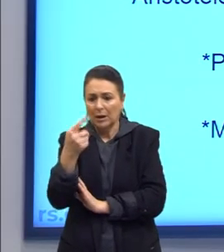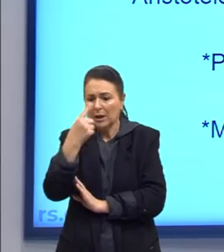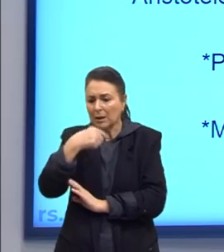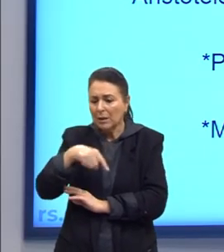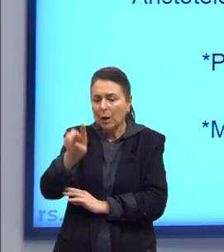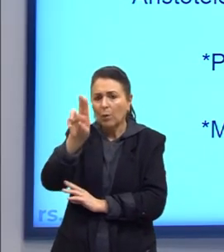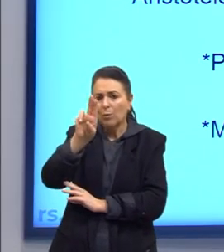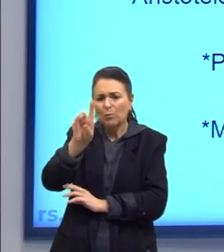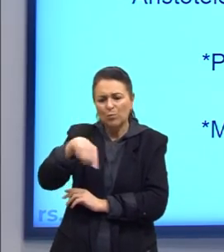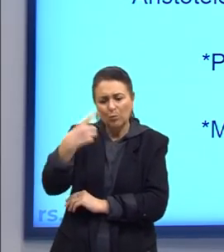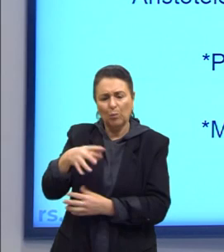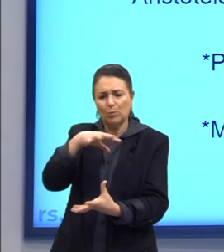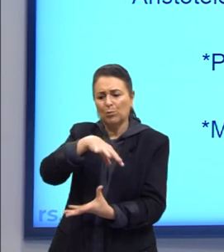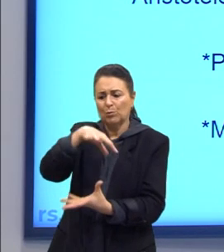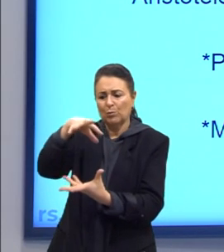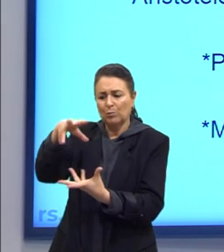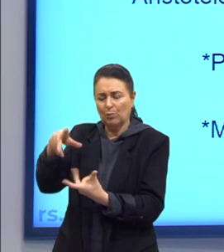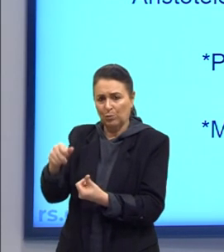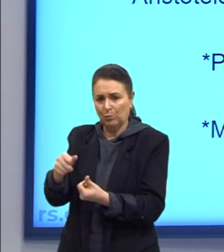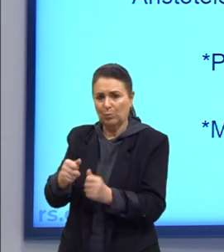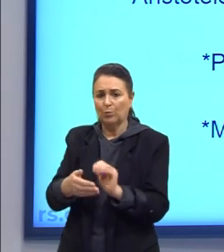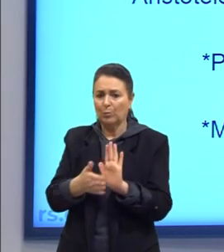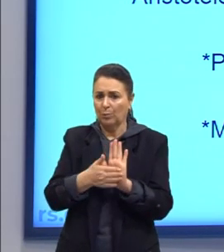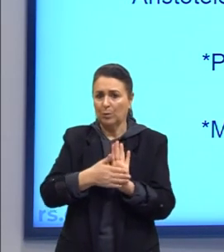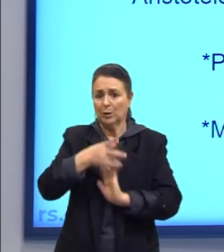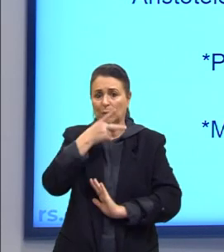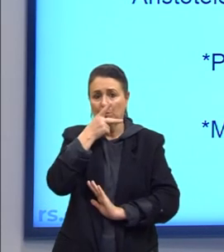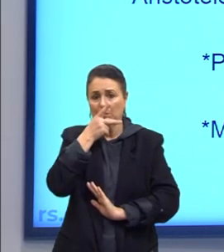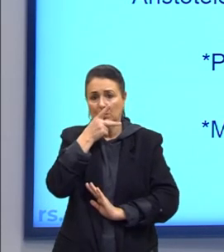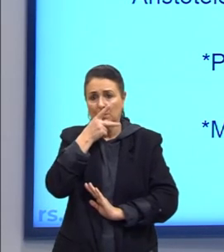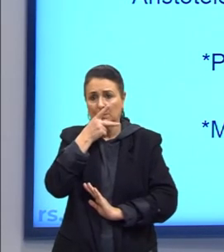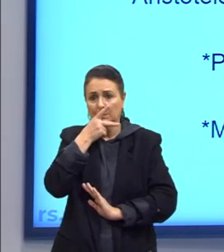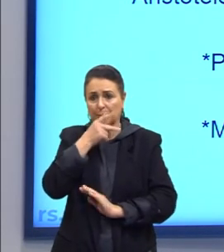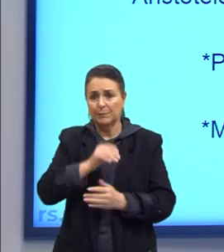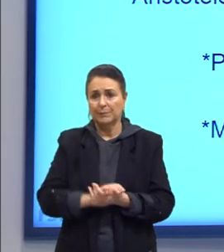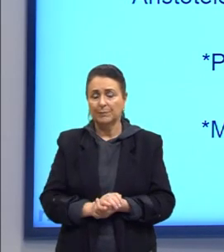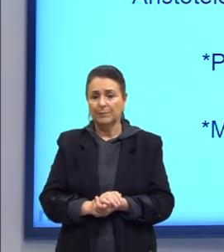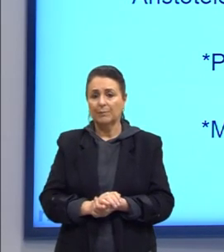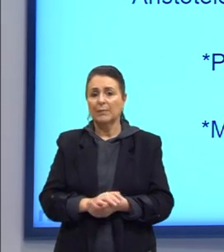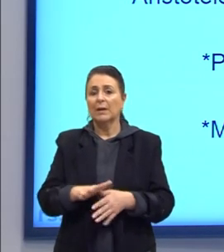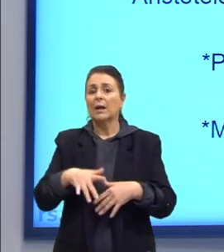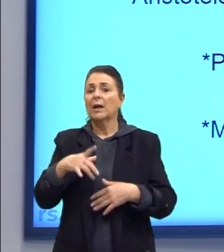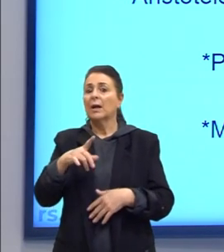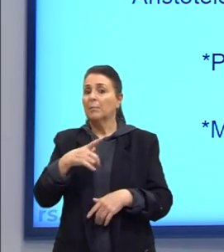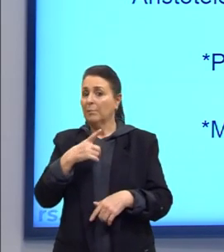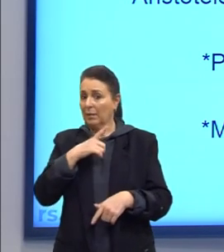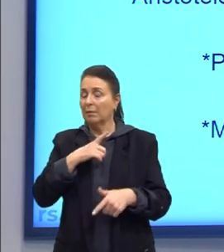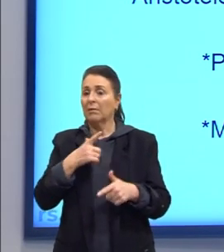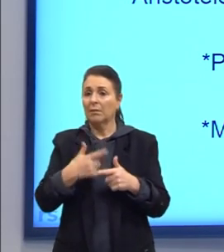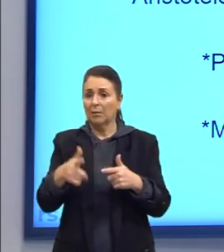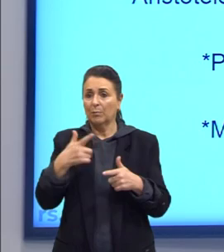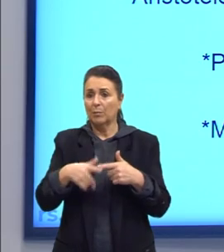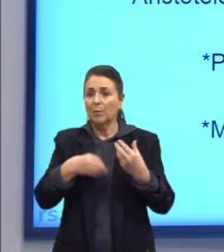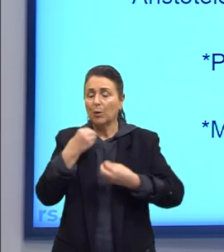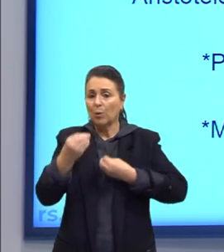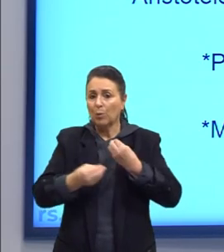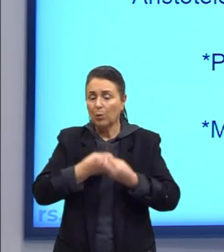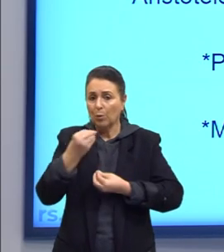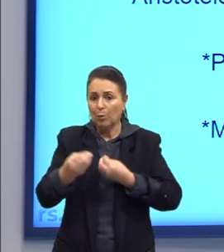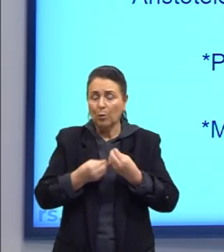outro mundo, como propôs o Platão. Só que aí tem um problema. Como é que o